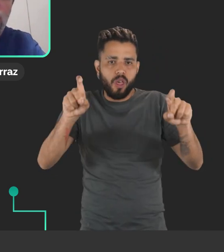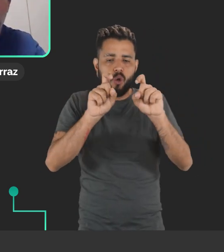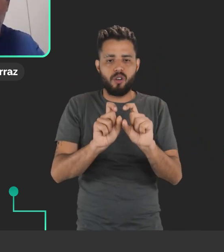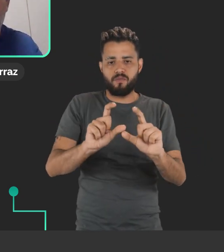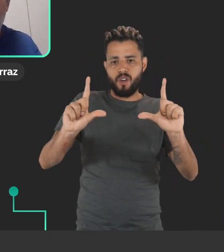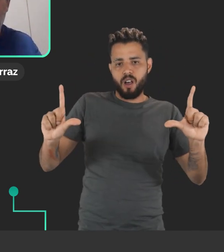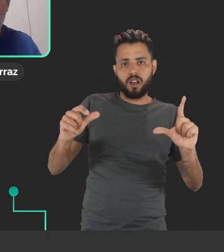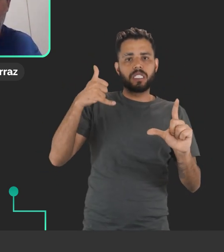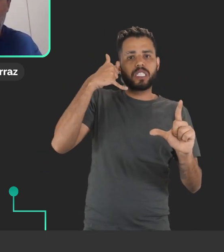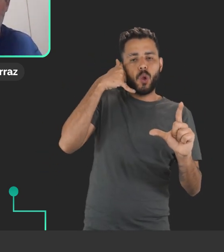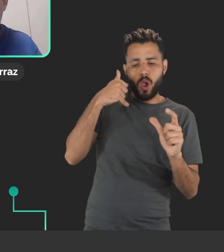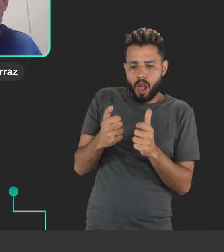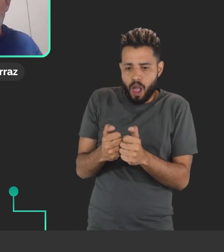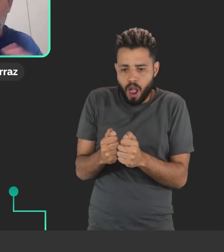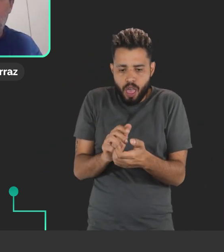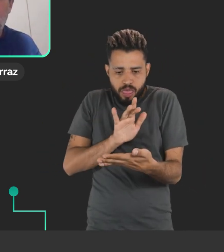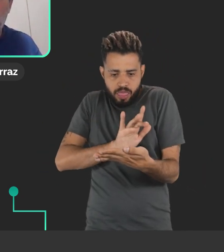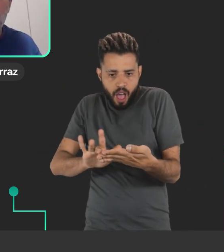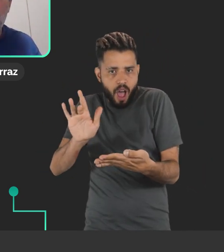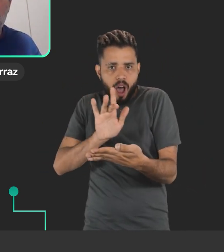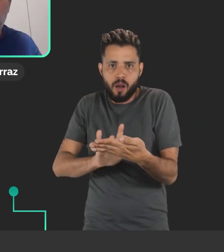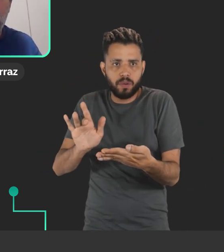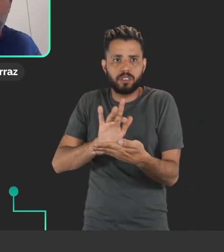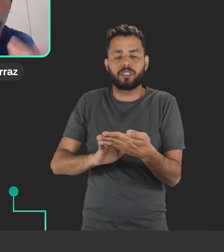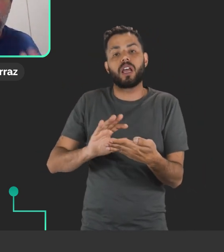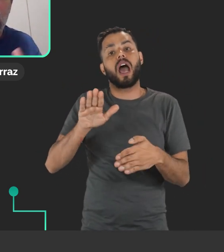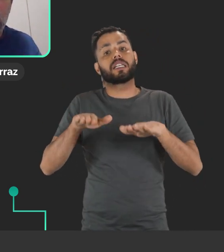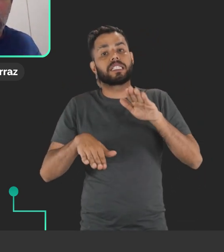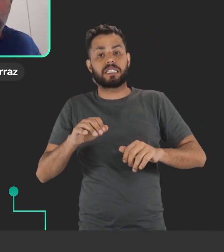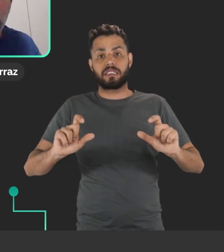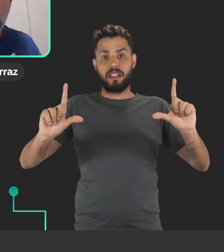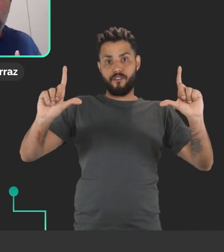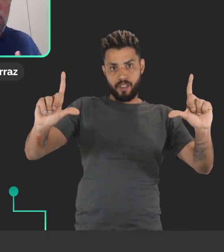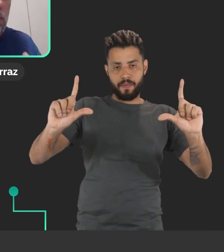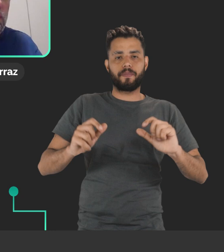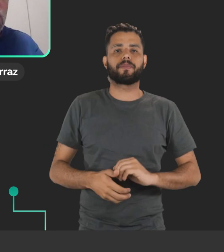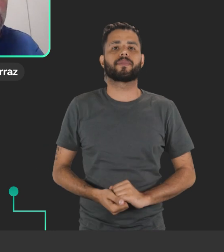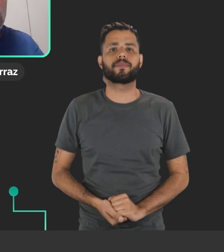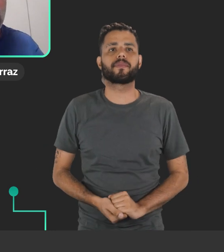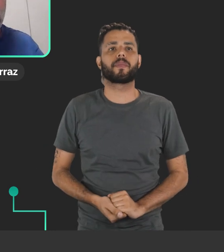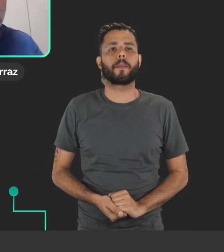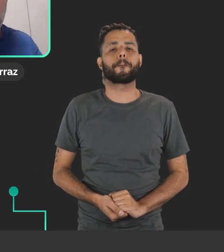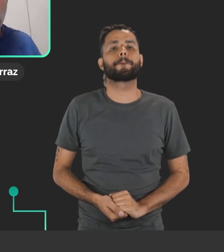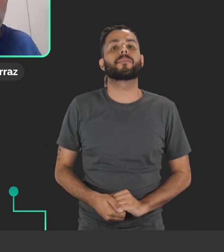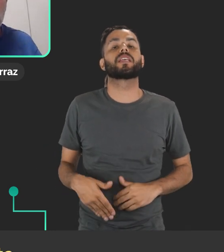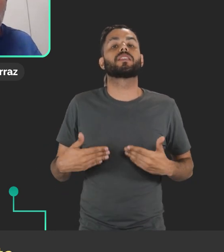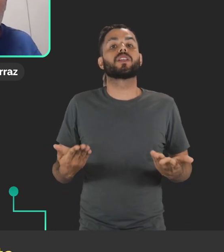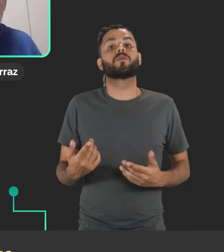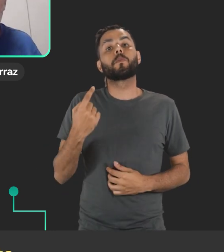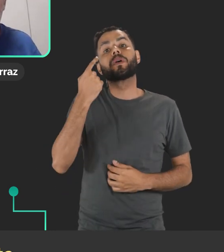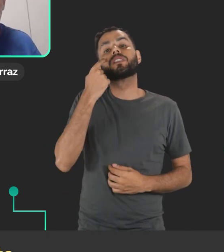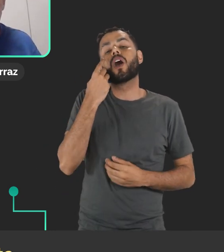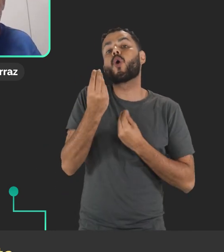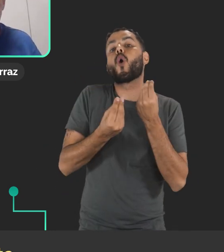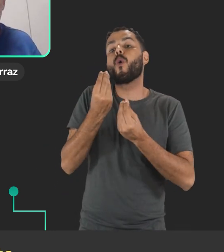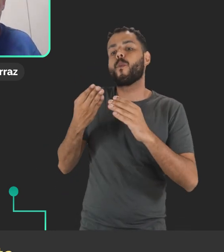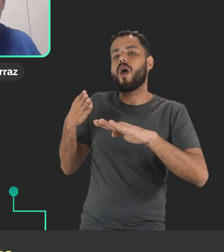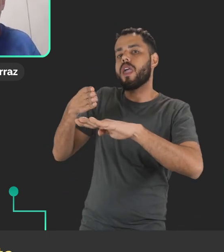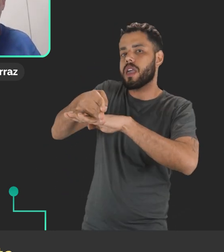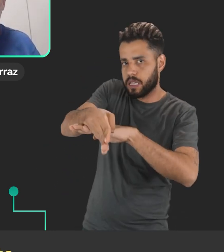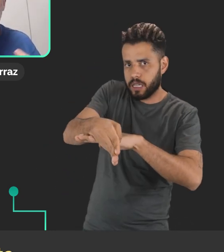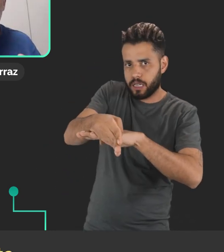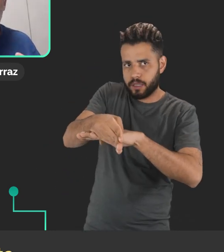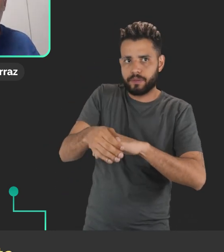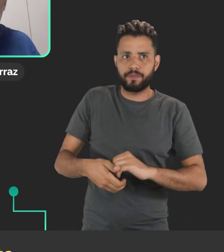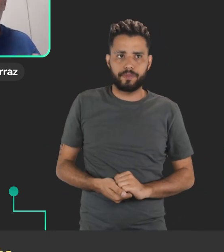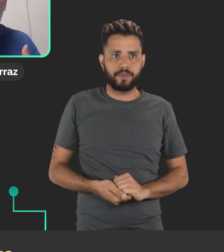Computador, celular, tablet, Ou até smart TV, né? Então, se a gente for considerar as modalidades de entrada, né? A gente